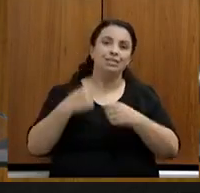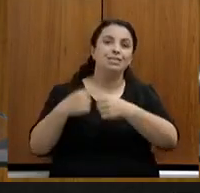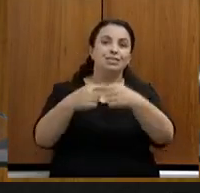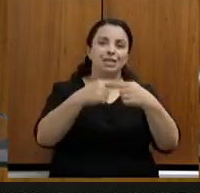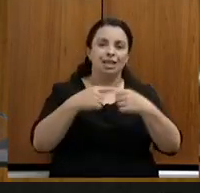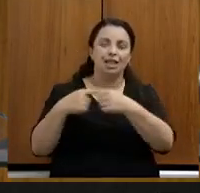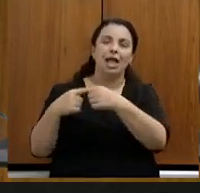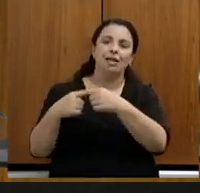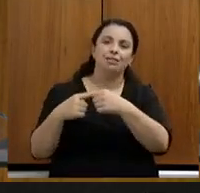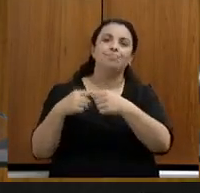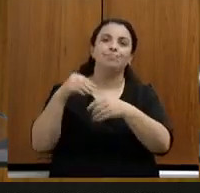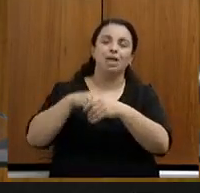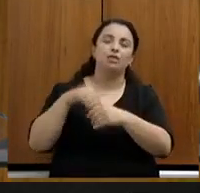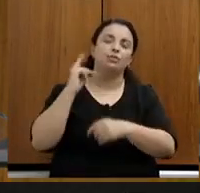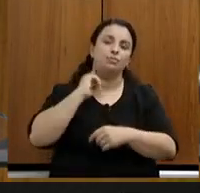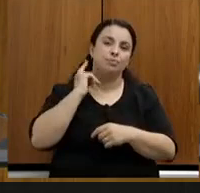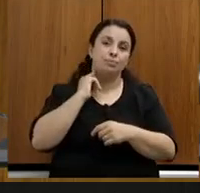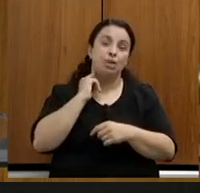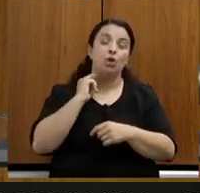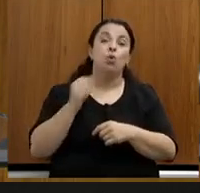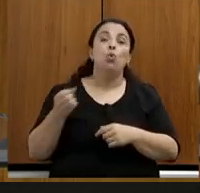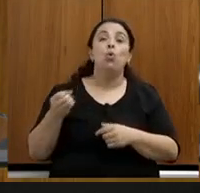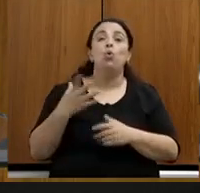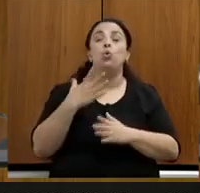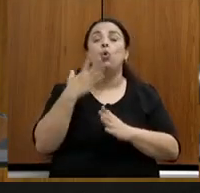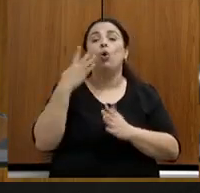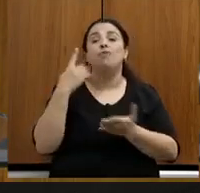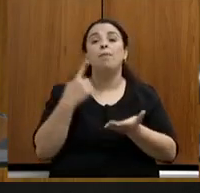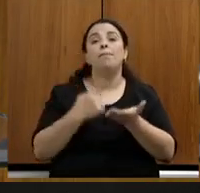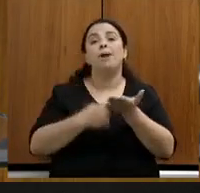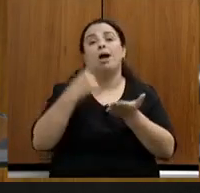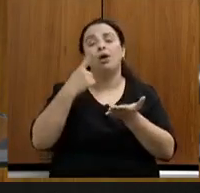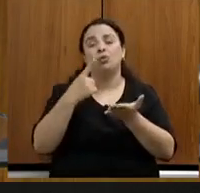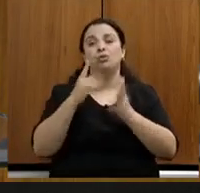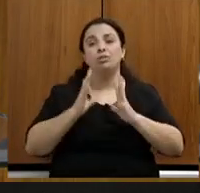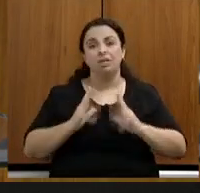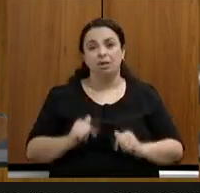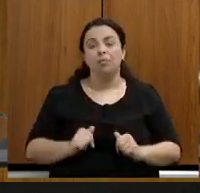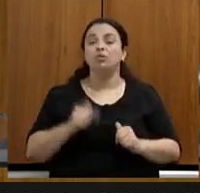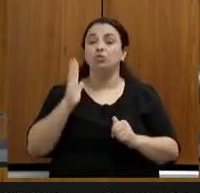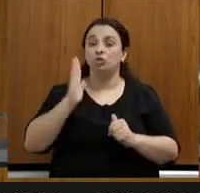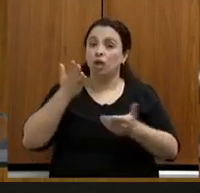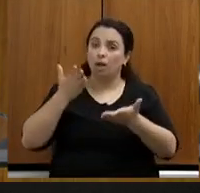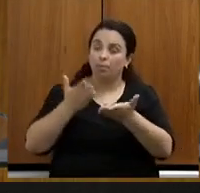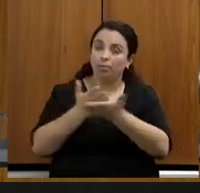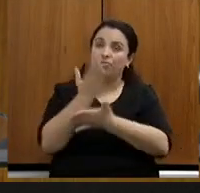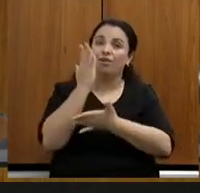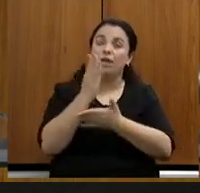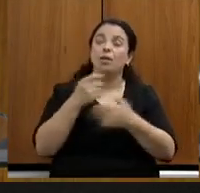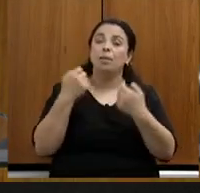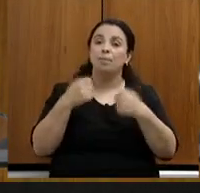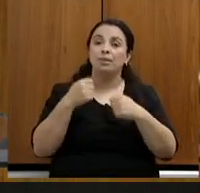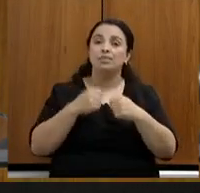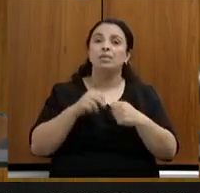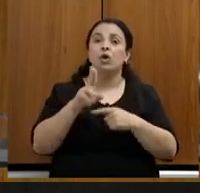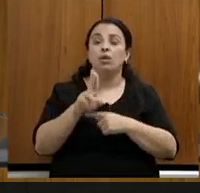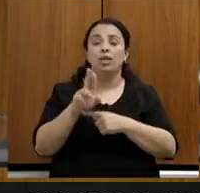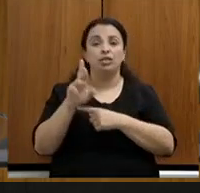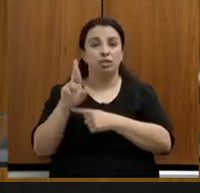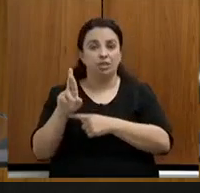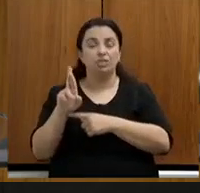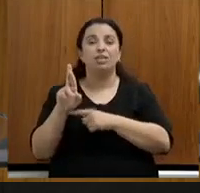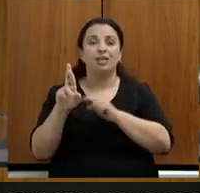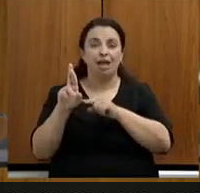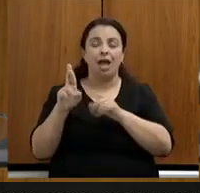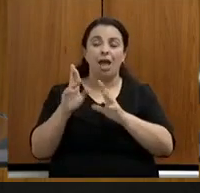aprovado em nível nacional. Hoje a gente precisa da aprovação das unidades regionais de saneamento no nosso Estado,